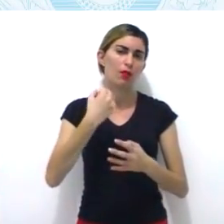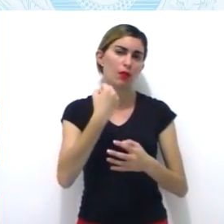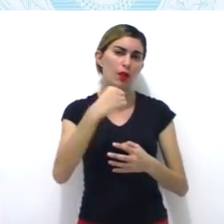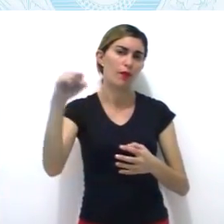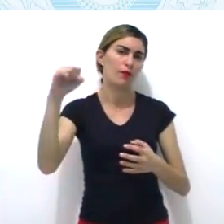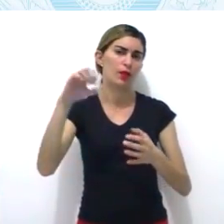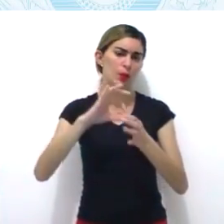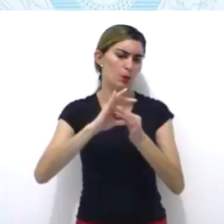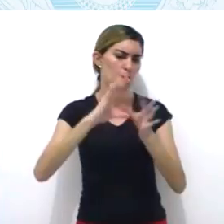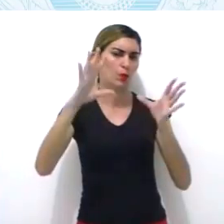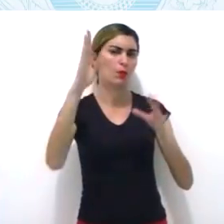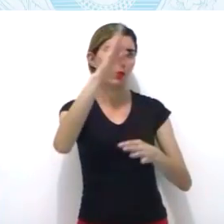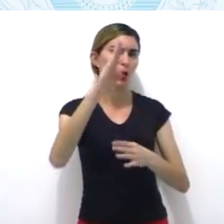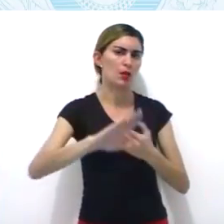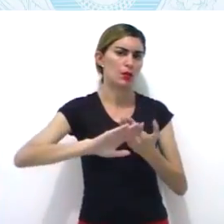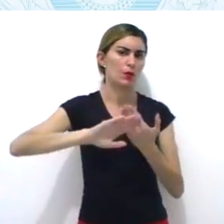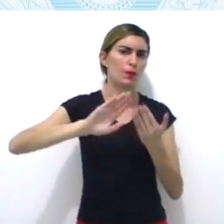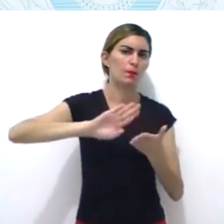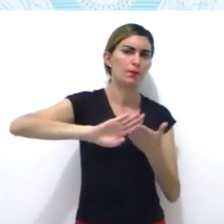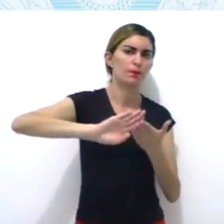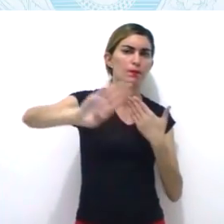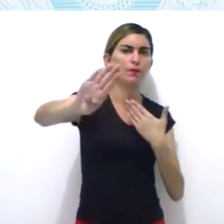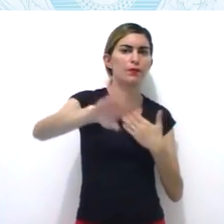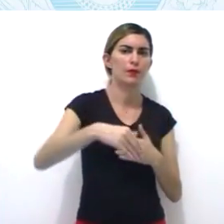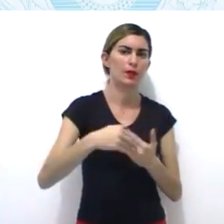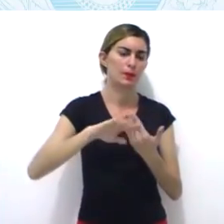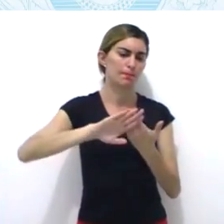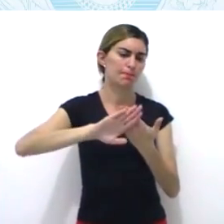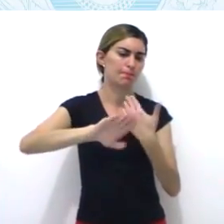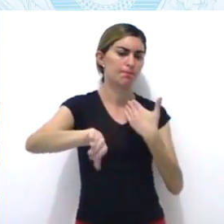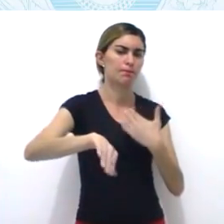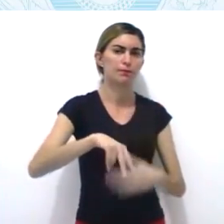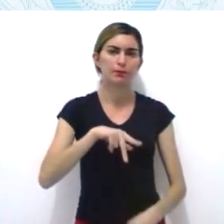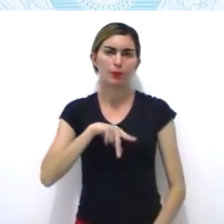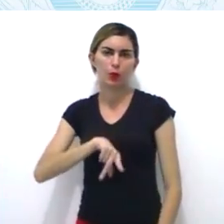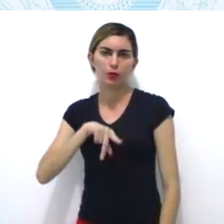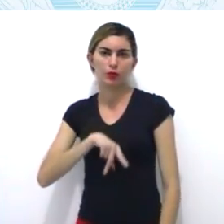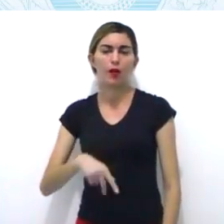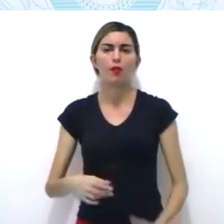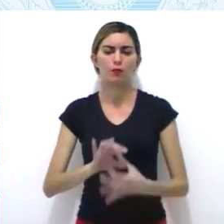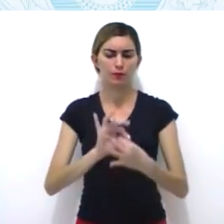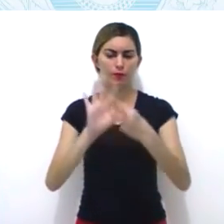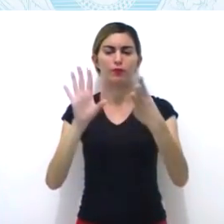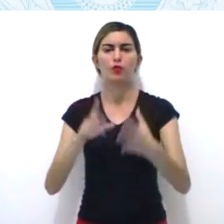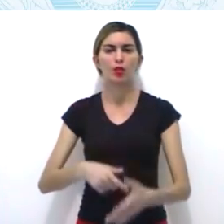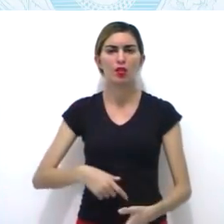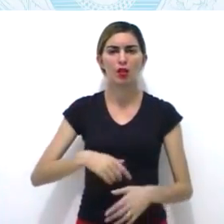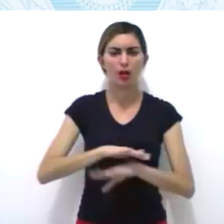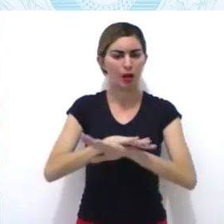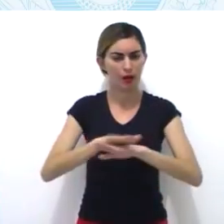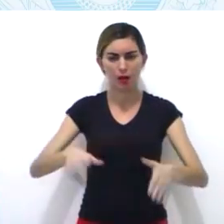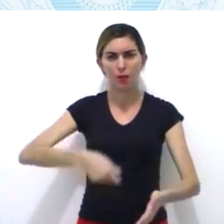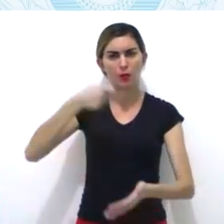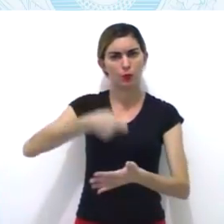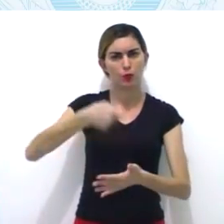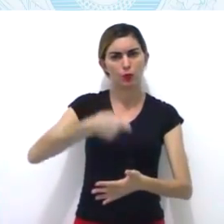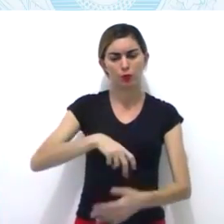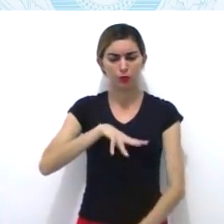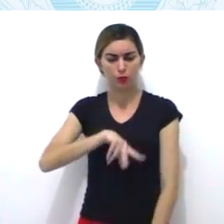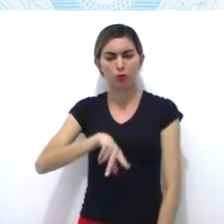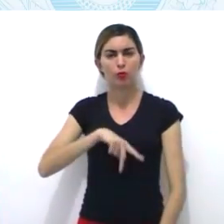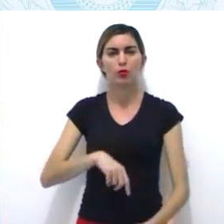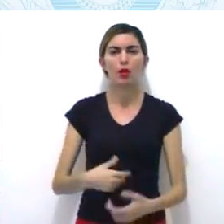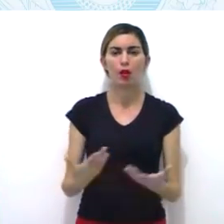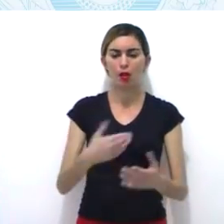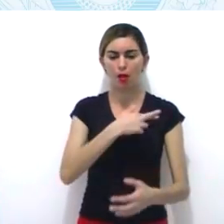defender a implantação da República, queriam liberdade comercial no mercado interno e